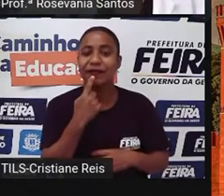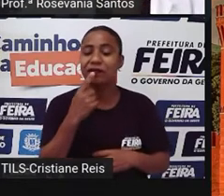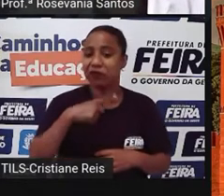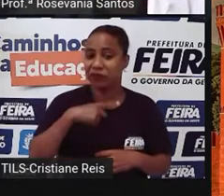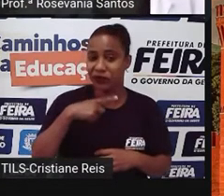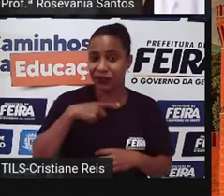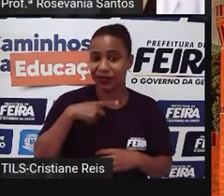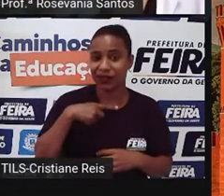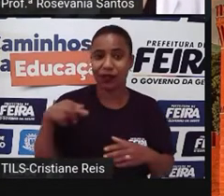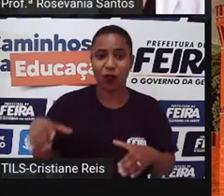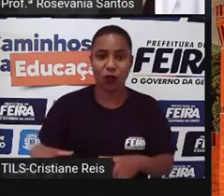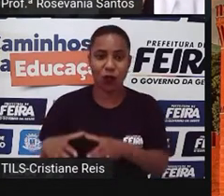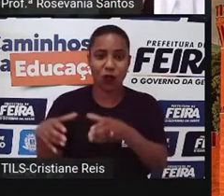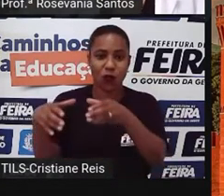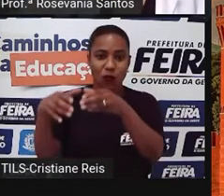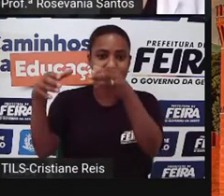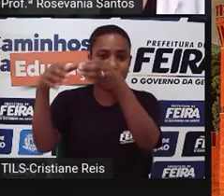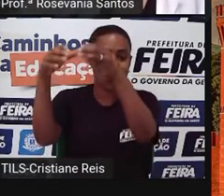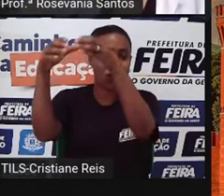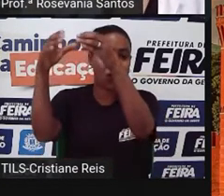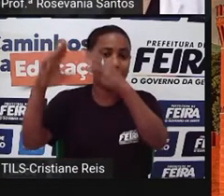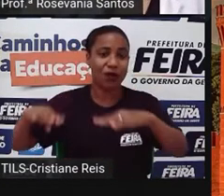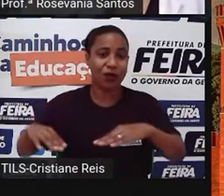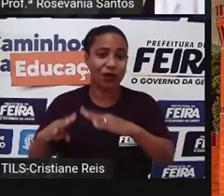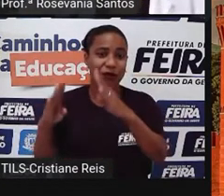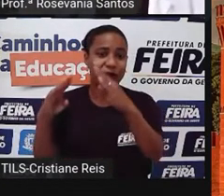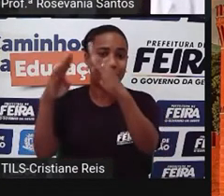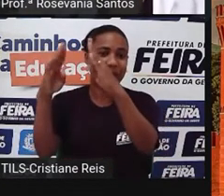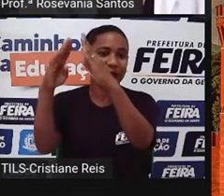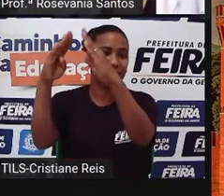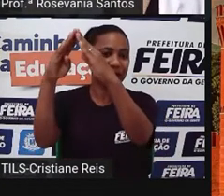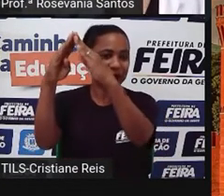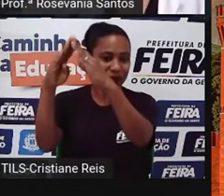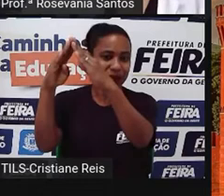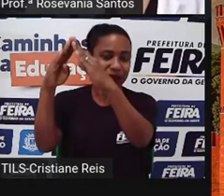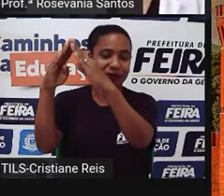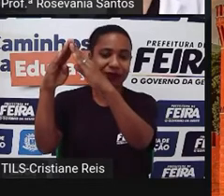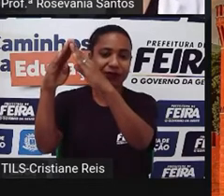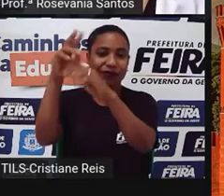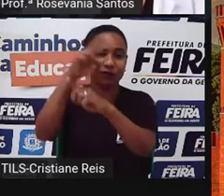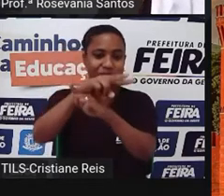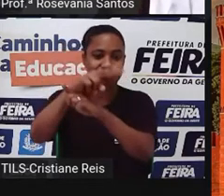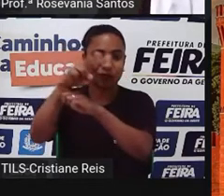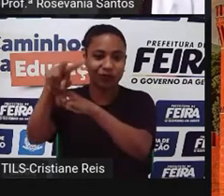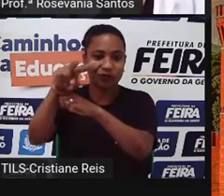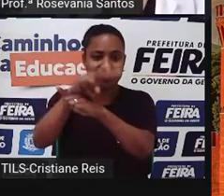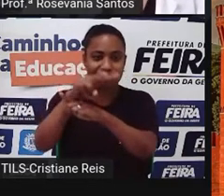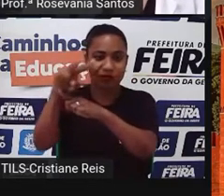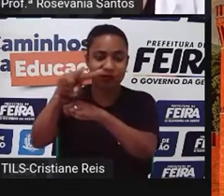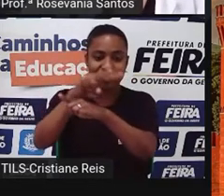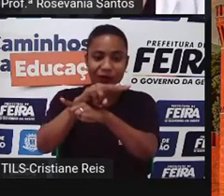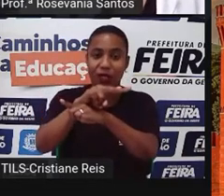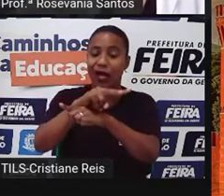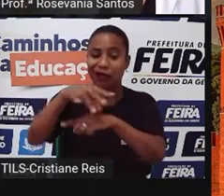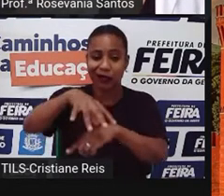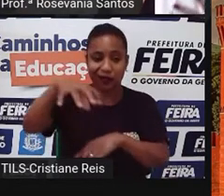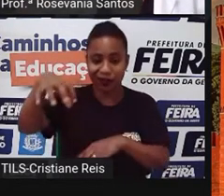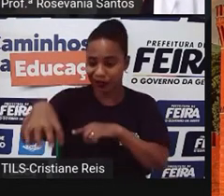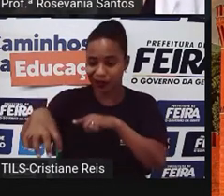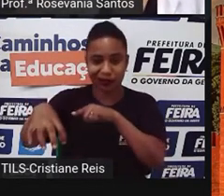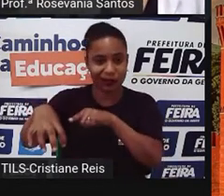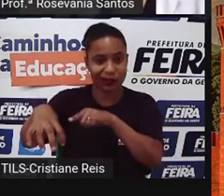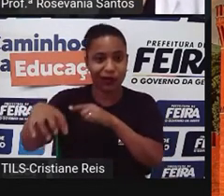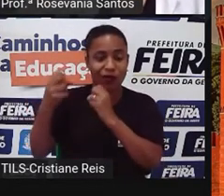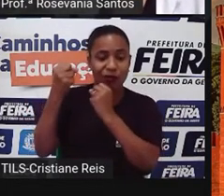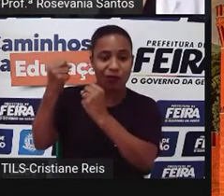formato de triângulo, e a função principal dele, né, é ser a sede do poder da Rússia, fica em Moscou, hoje com